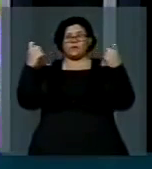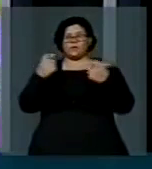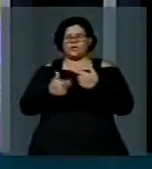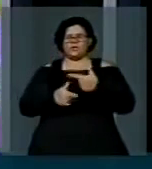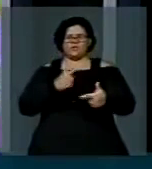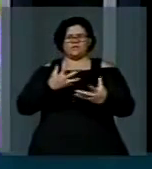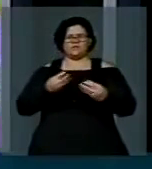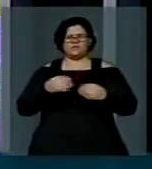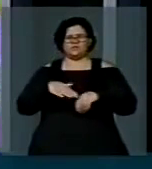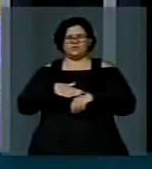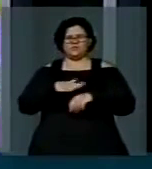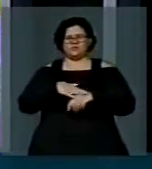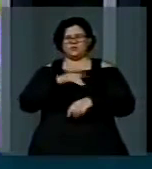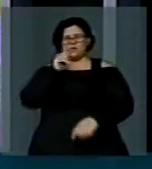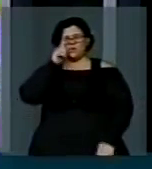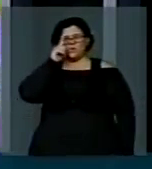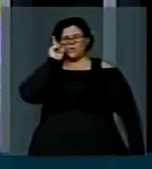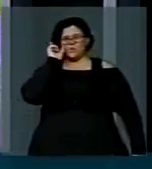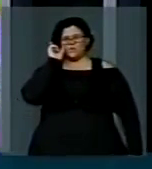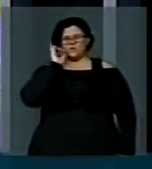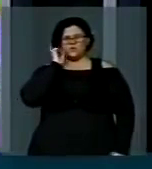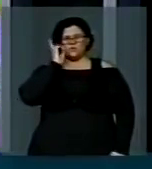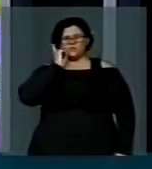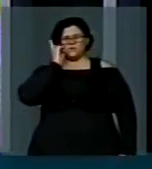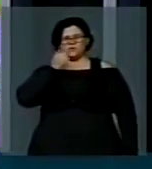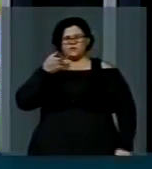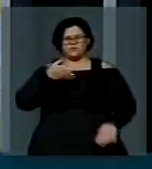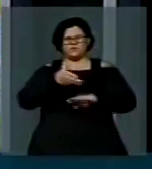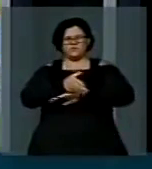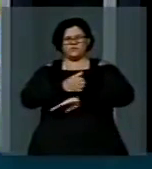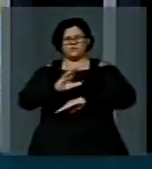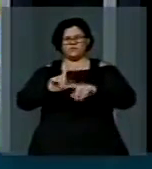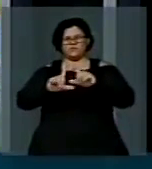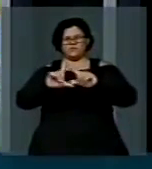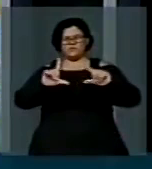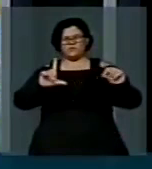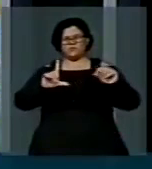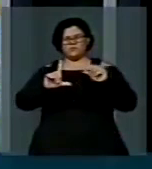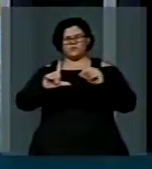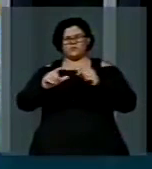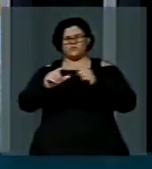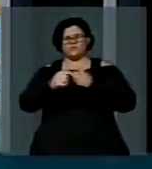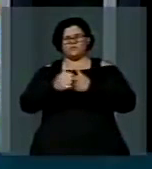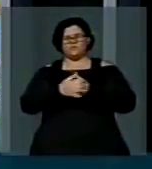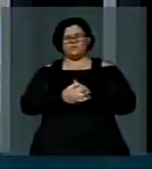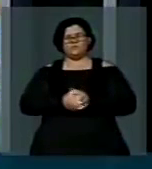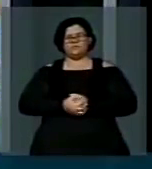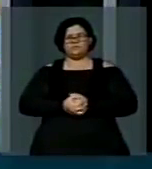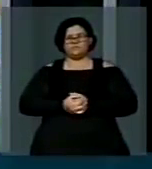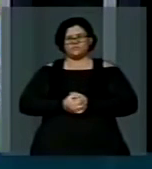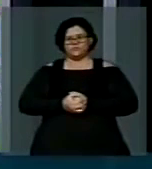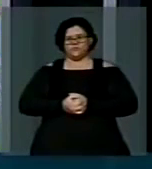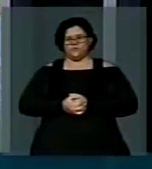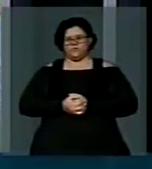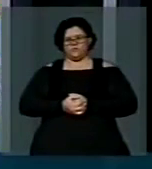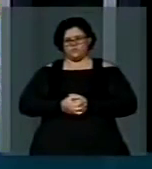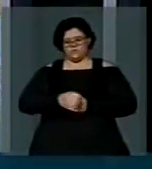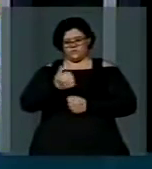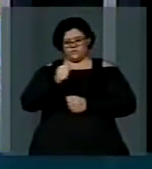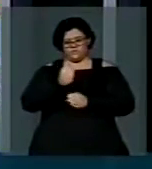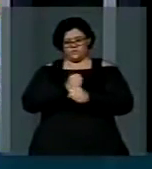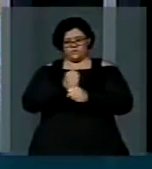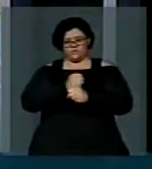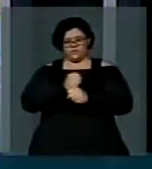parlamentares foram à frente do Palácio da Presidente Dilma, que nesses 11